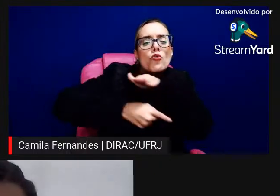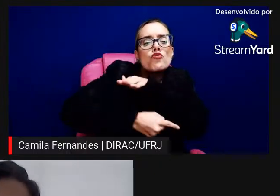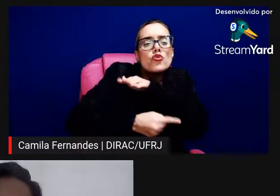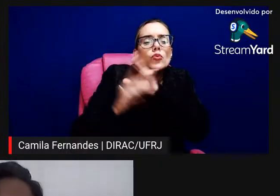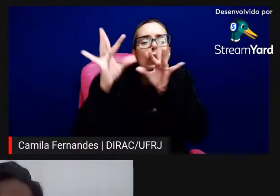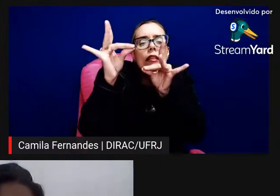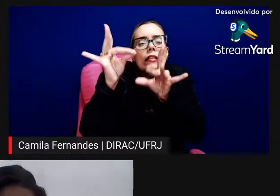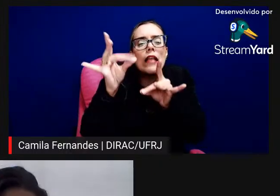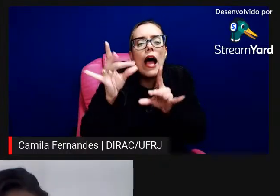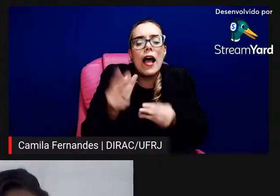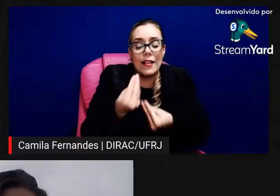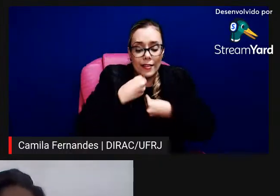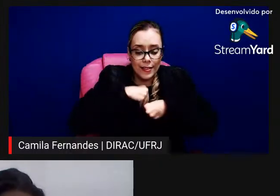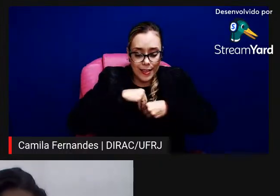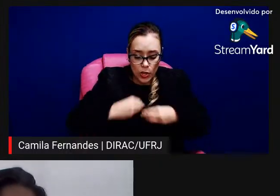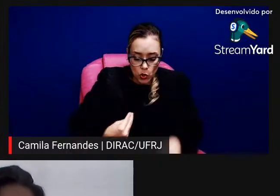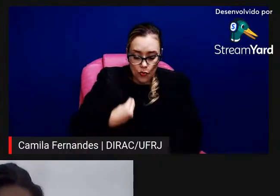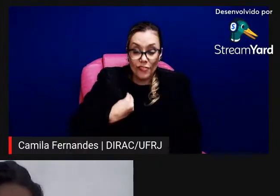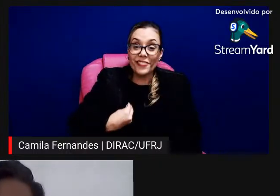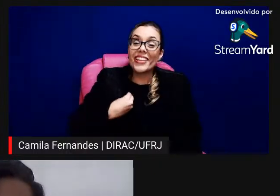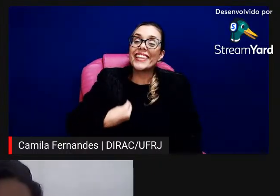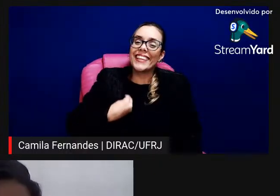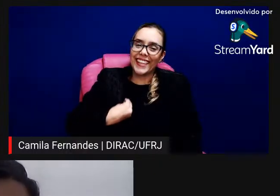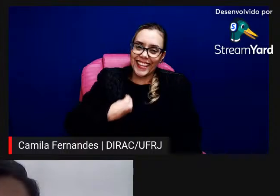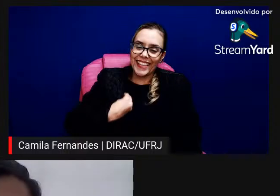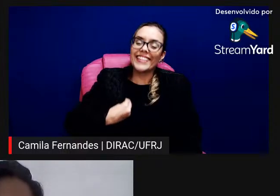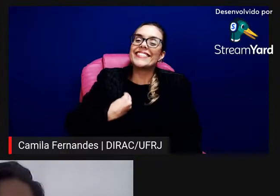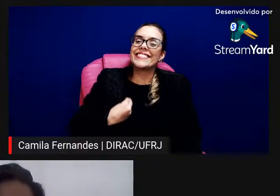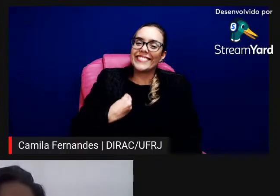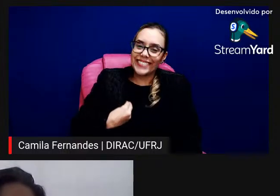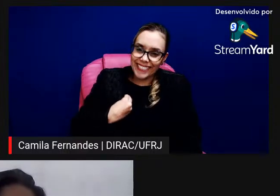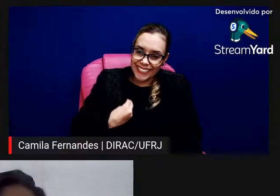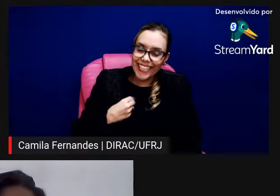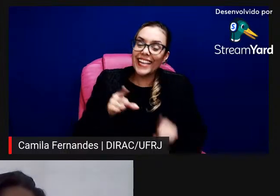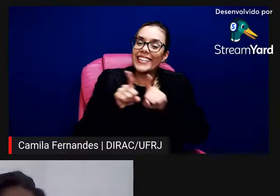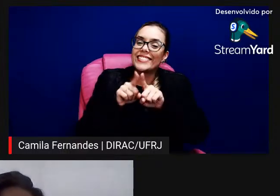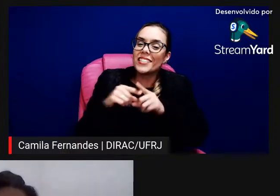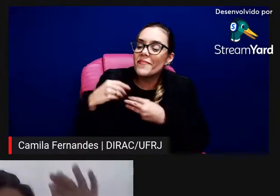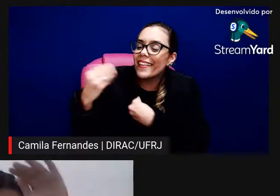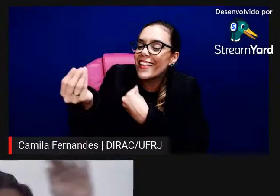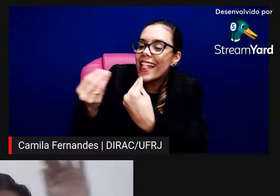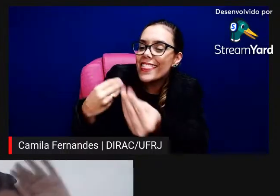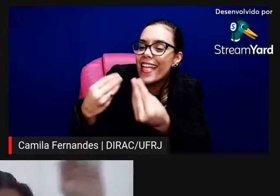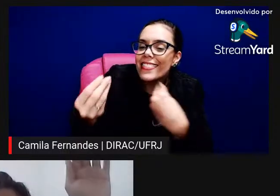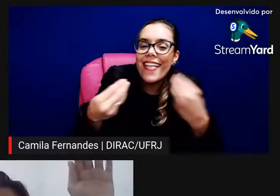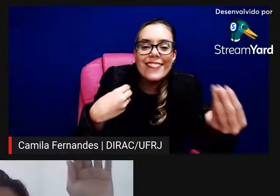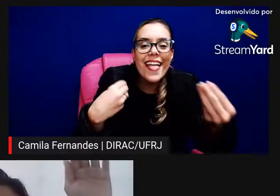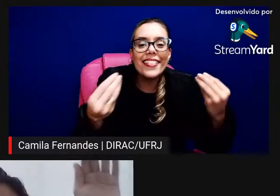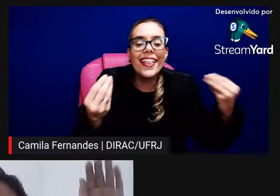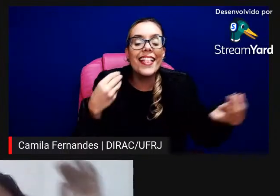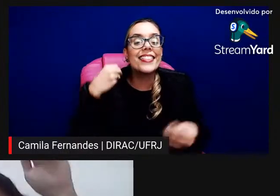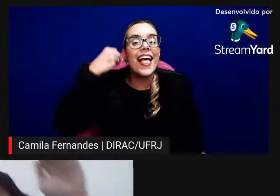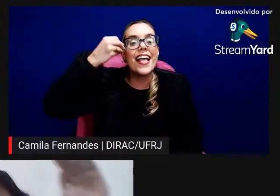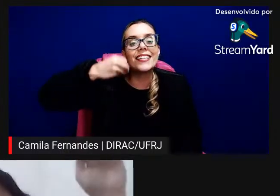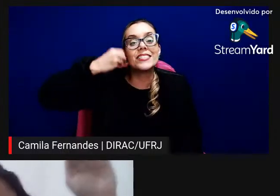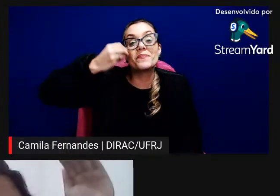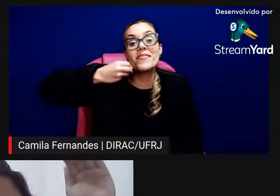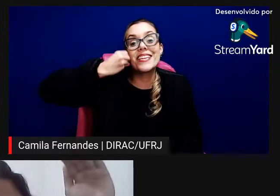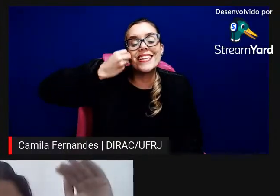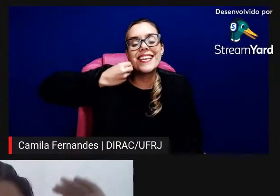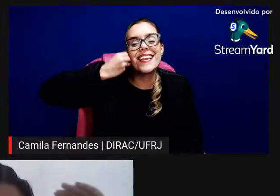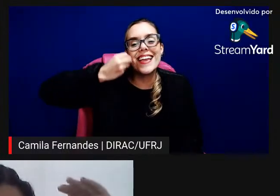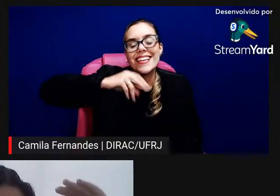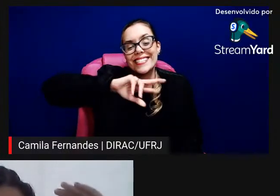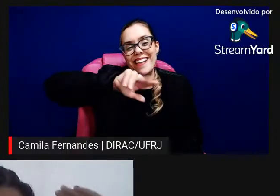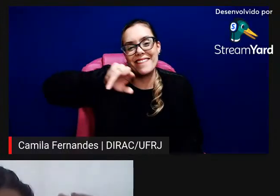outro mas também do mediador o outro quando eu digo ao público mas também de quem tá lá em cima né as expectativas